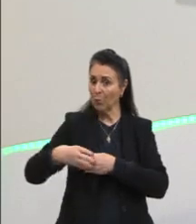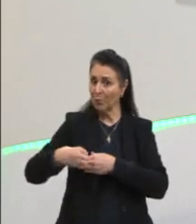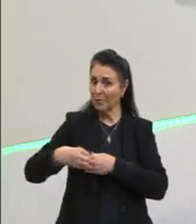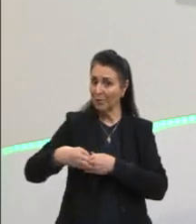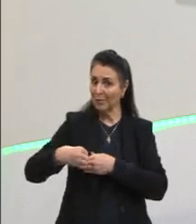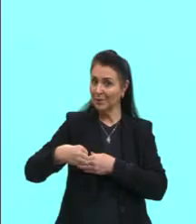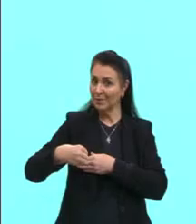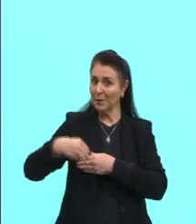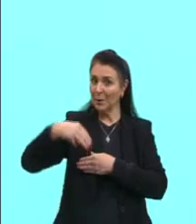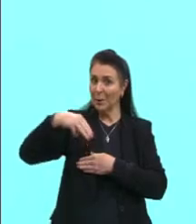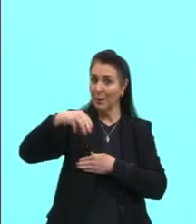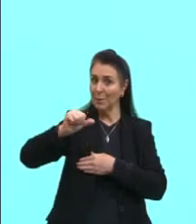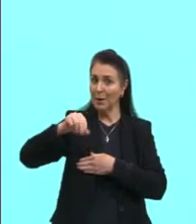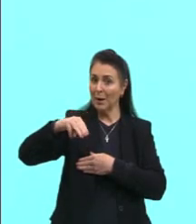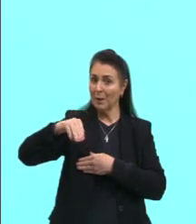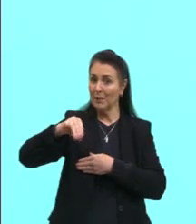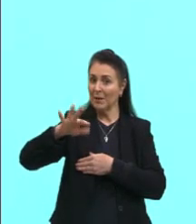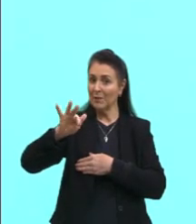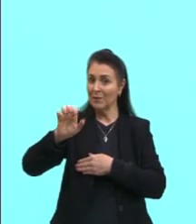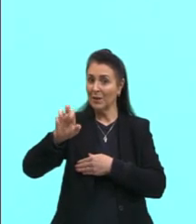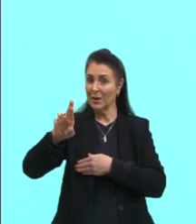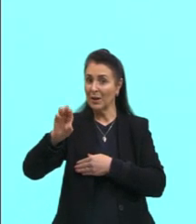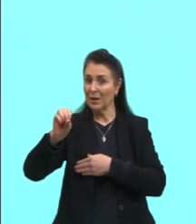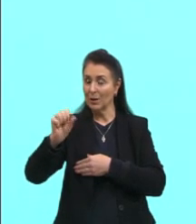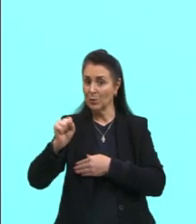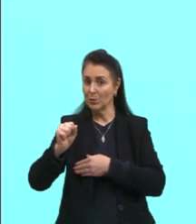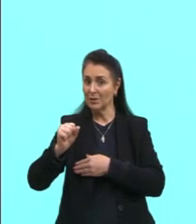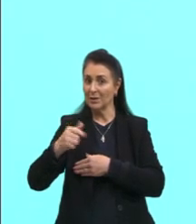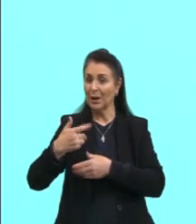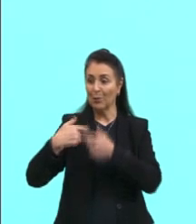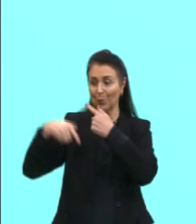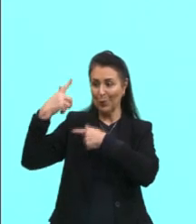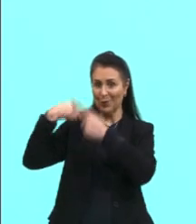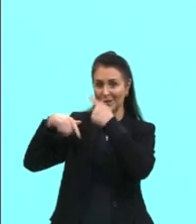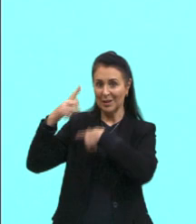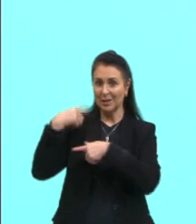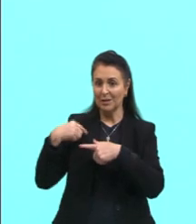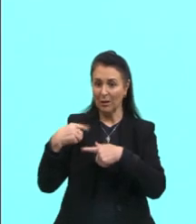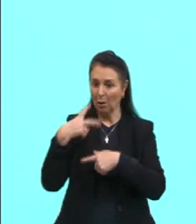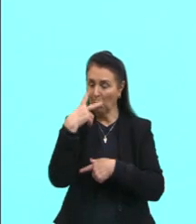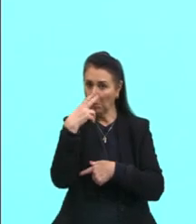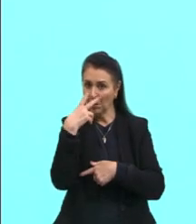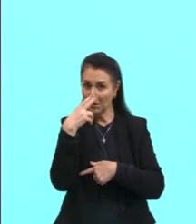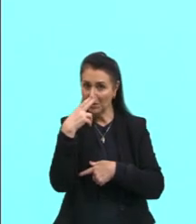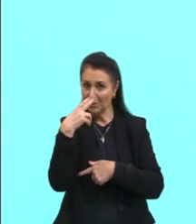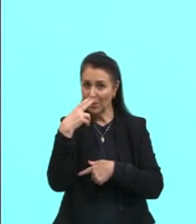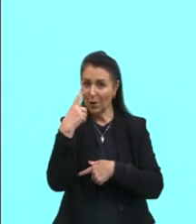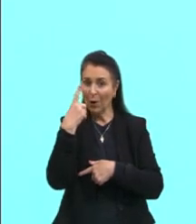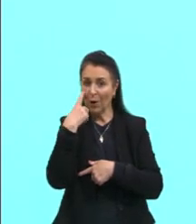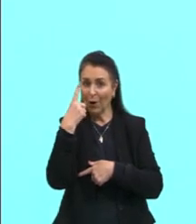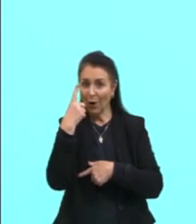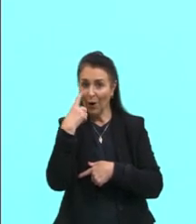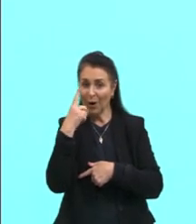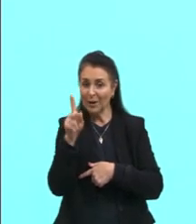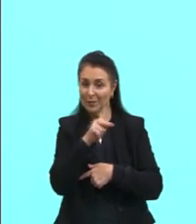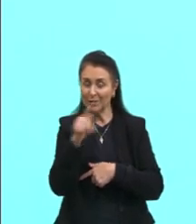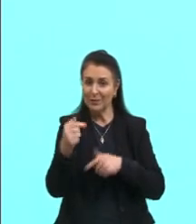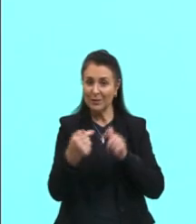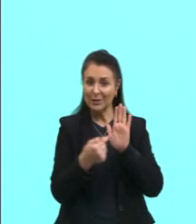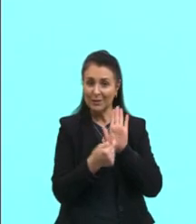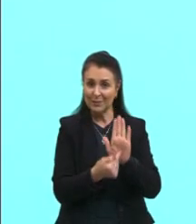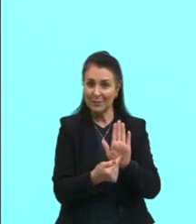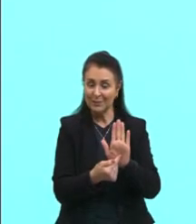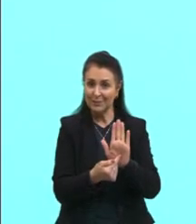os mamíferos também aqui, ó. Tem um ancestral comum. Aqui onde tem os nós do cladograma, são os ancestrais, tá?